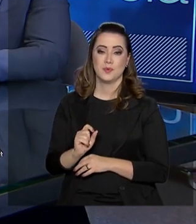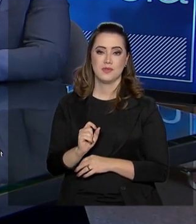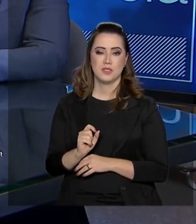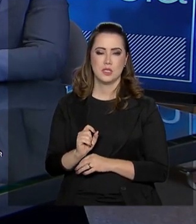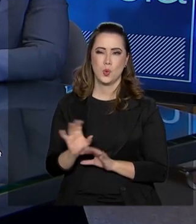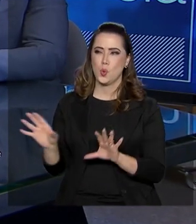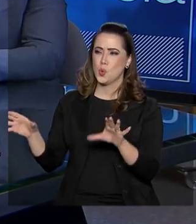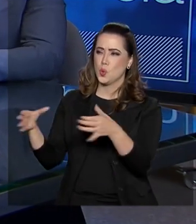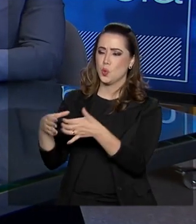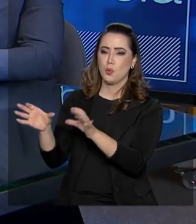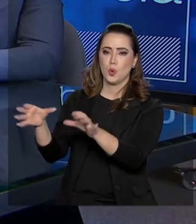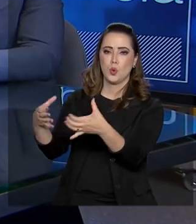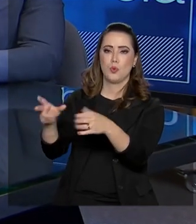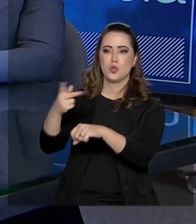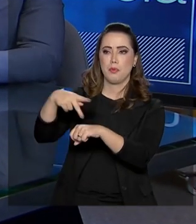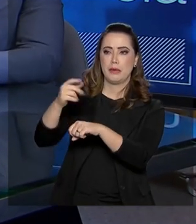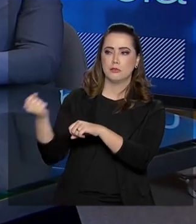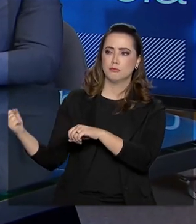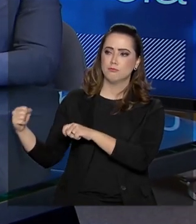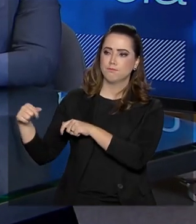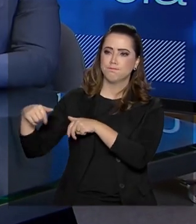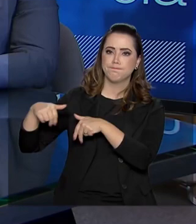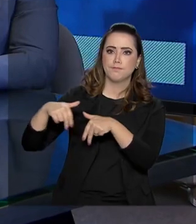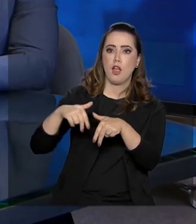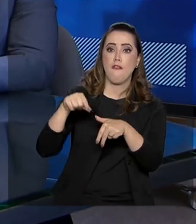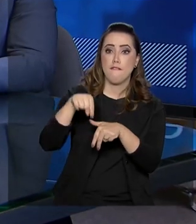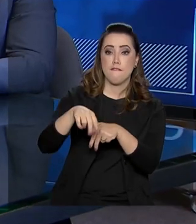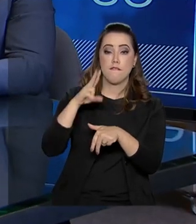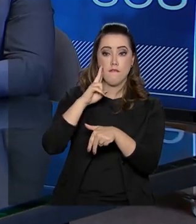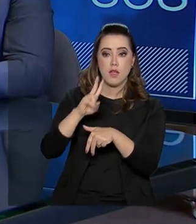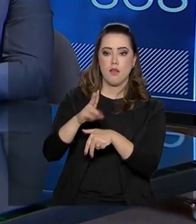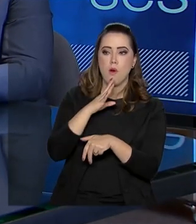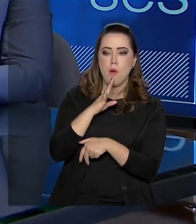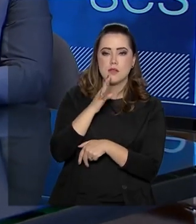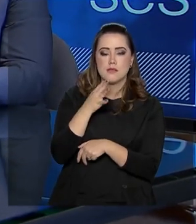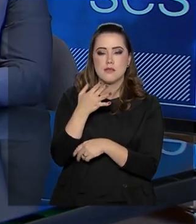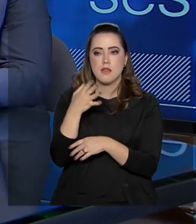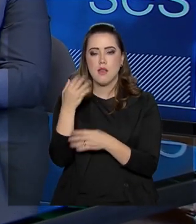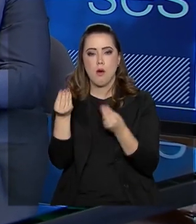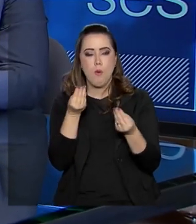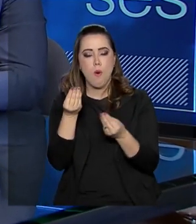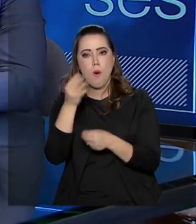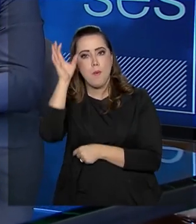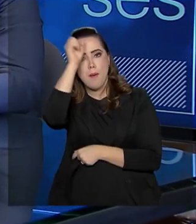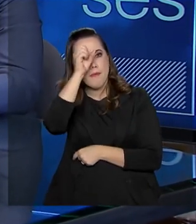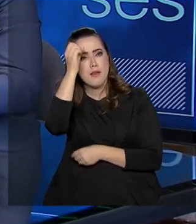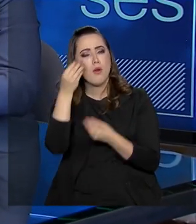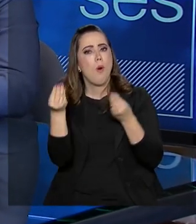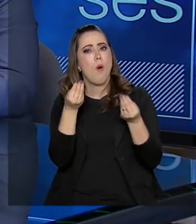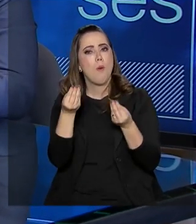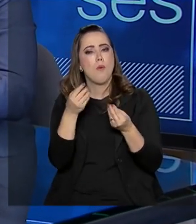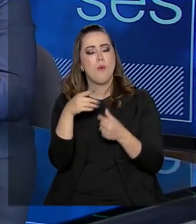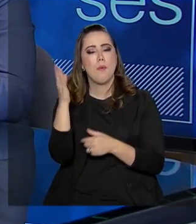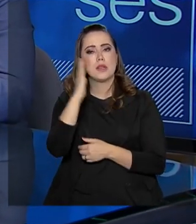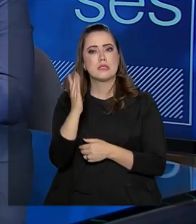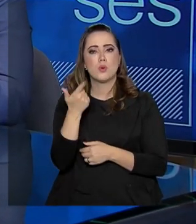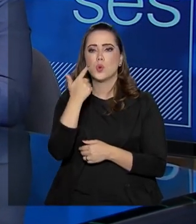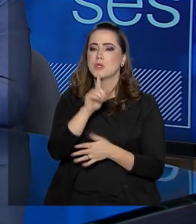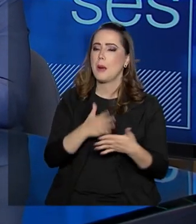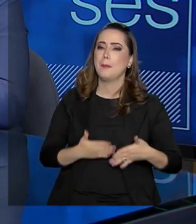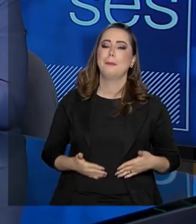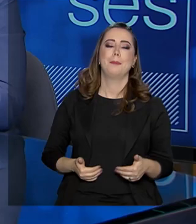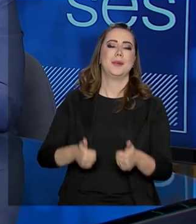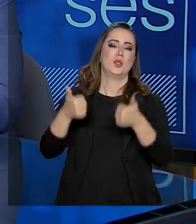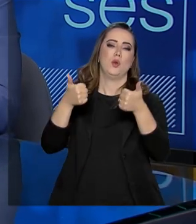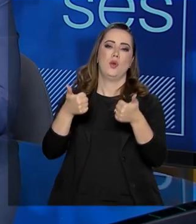Delegações de países vêm ao FNDEB para poderem aprender como o Brasil consegue ter a melhor